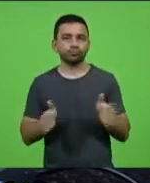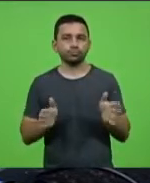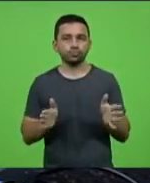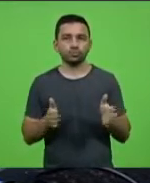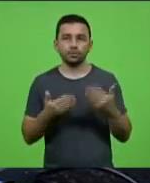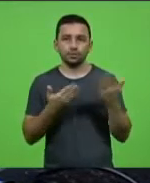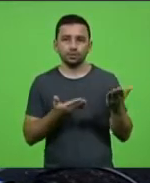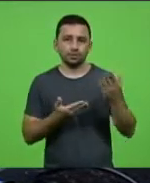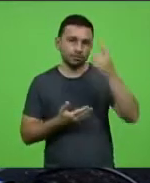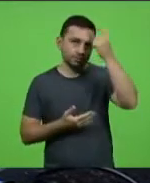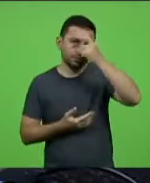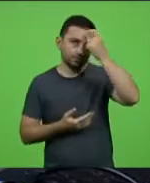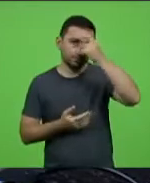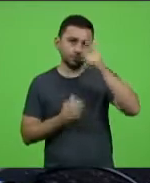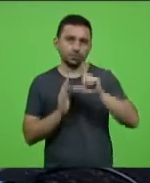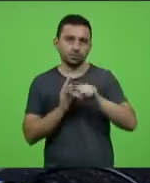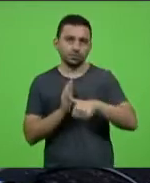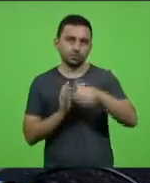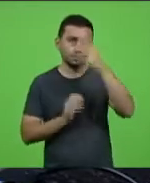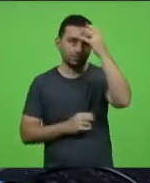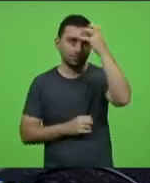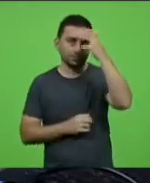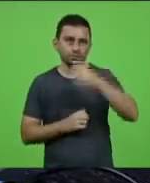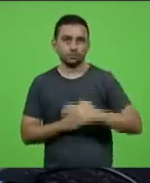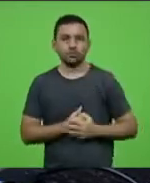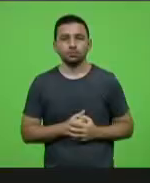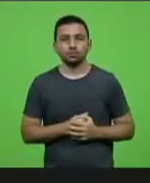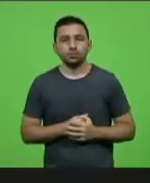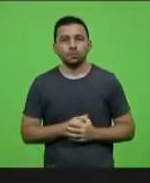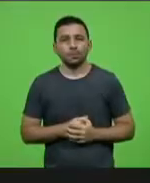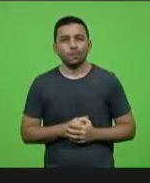Maurício Culliag, depois o deputado Ismael que pediu a palavra. Obrigado.